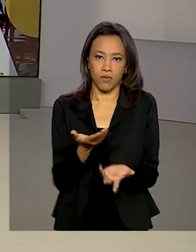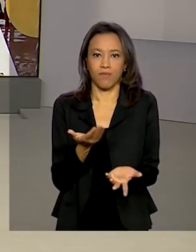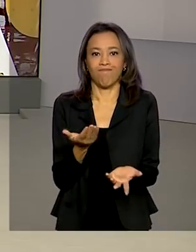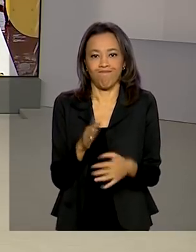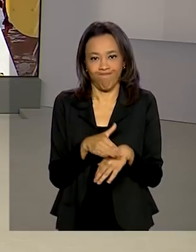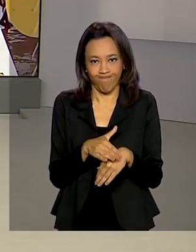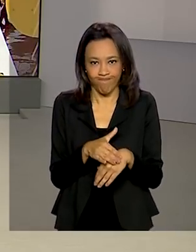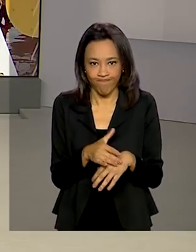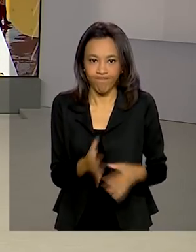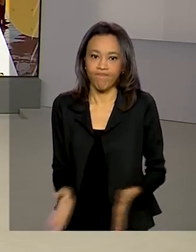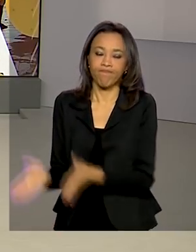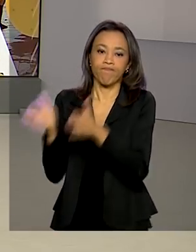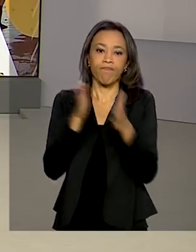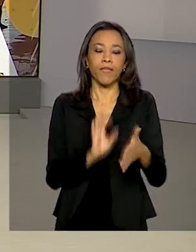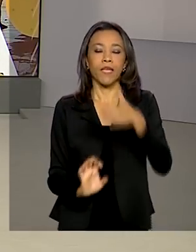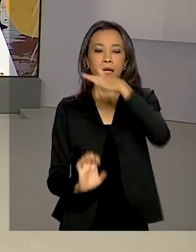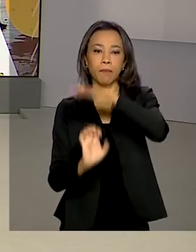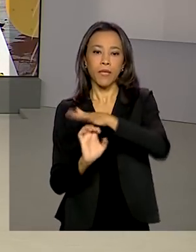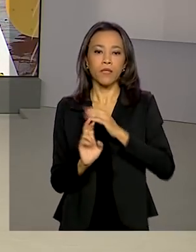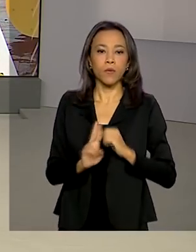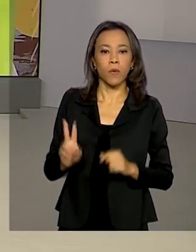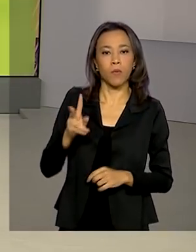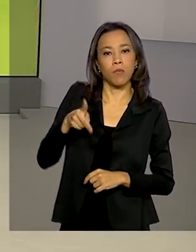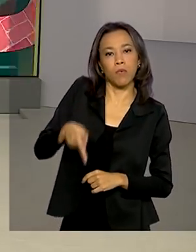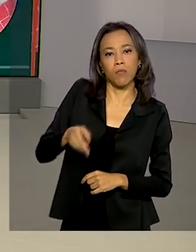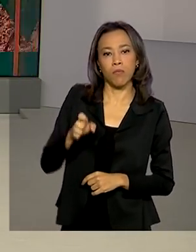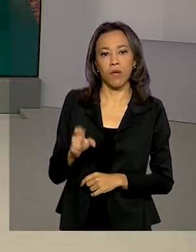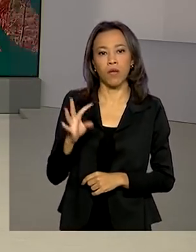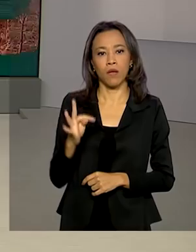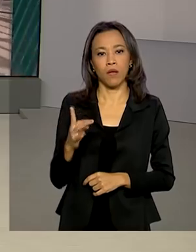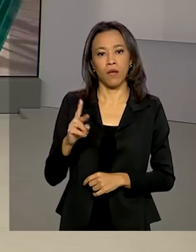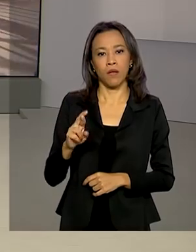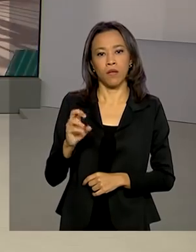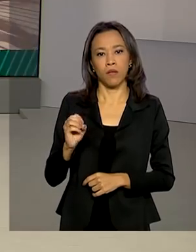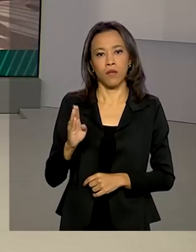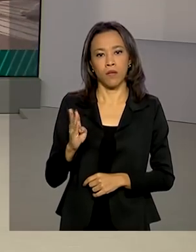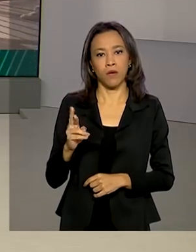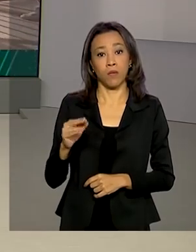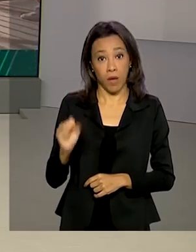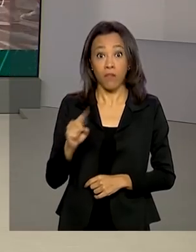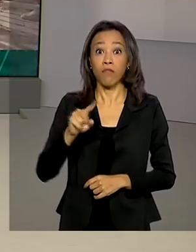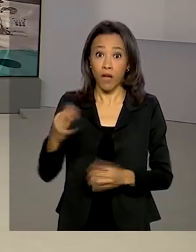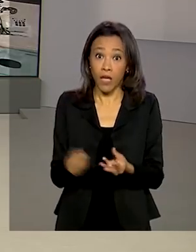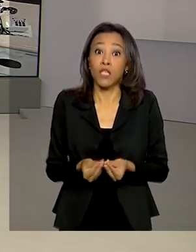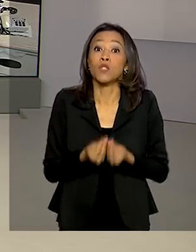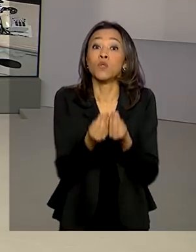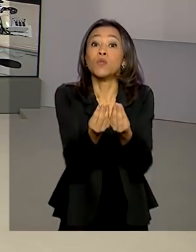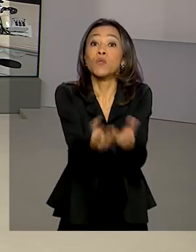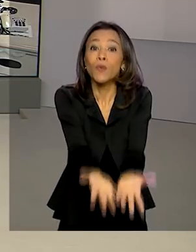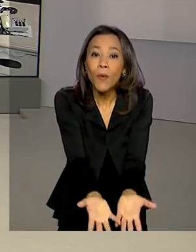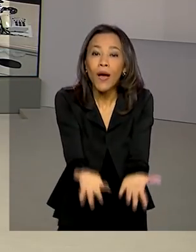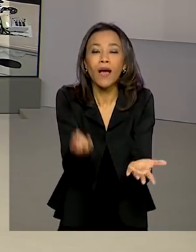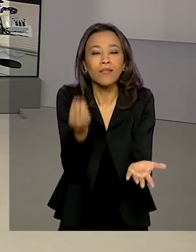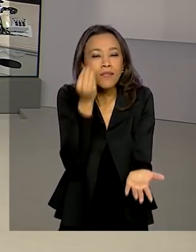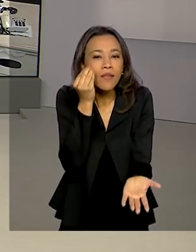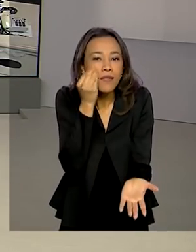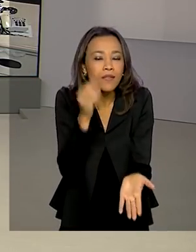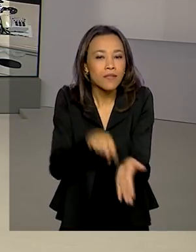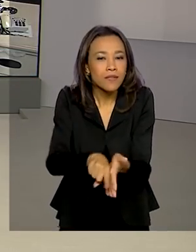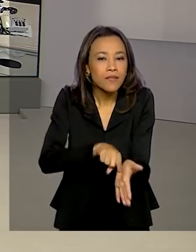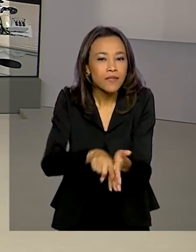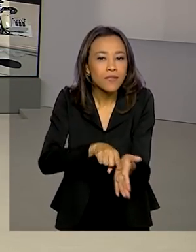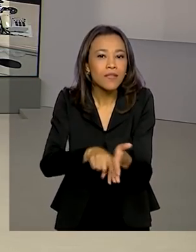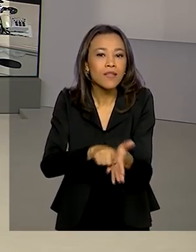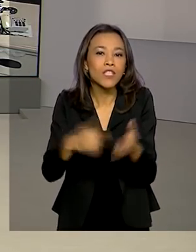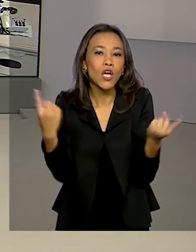E a Petrobras vai doar testes para o diagnóstico da Covid-19. Direto do Rio de Janeiro, Igor Santos conta pra gente. Igor, bom